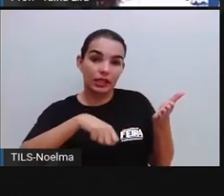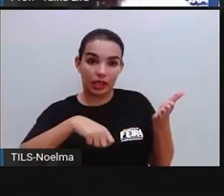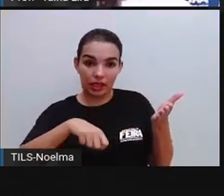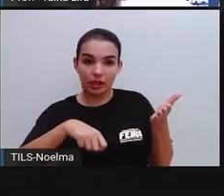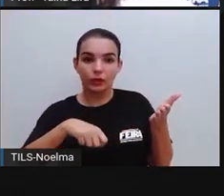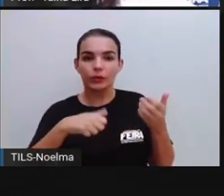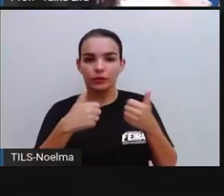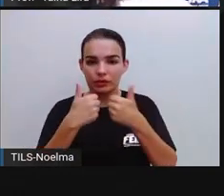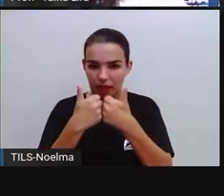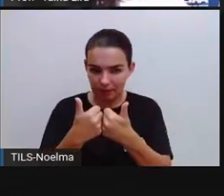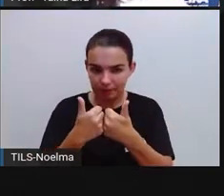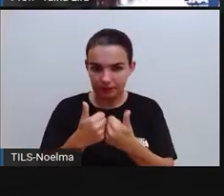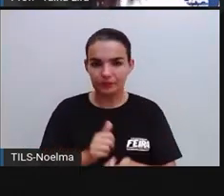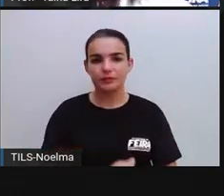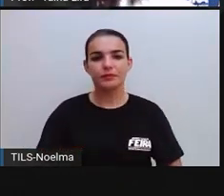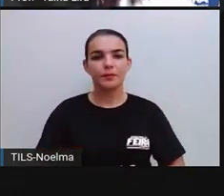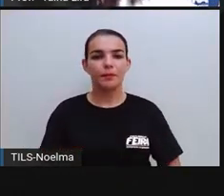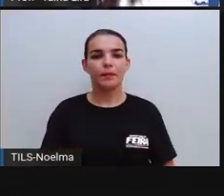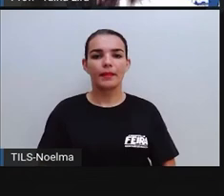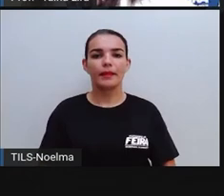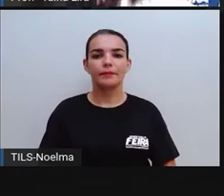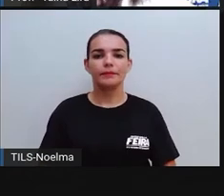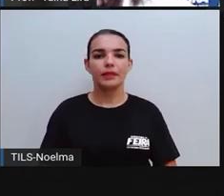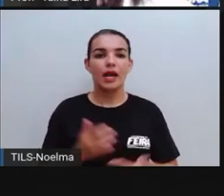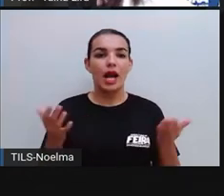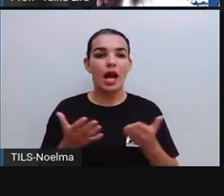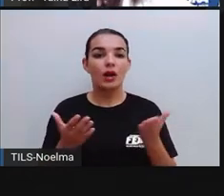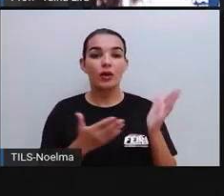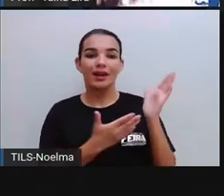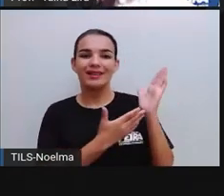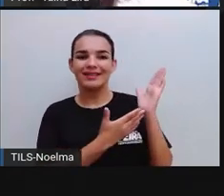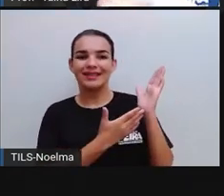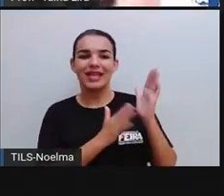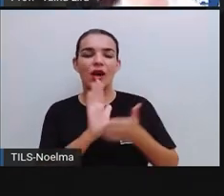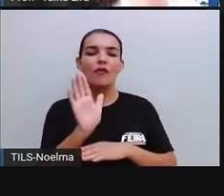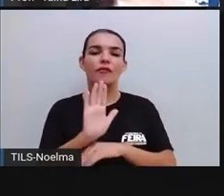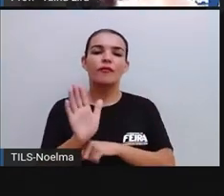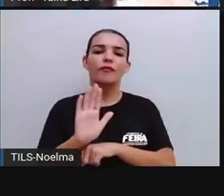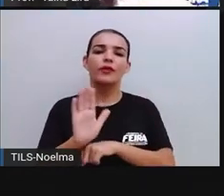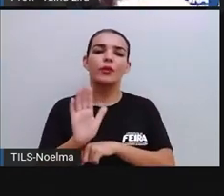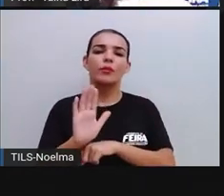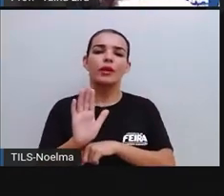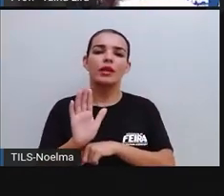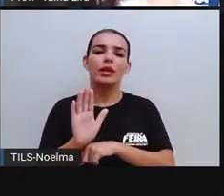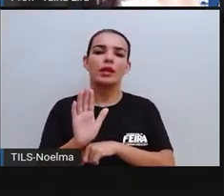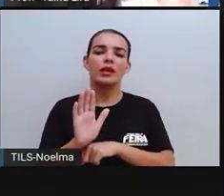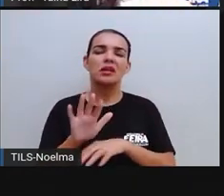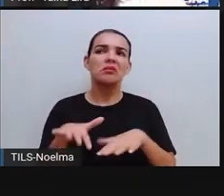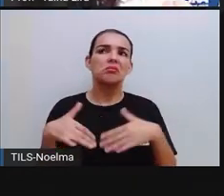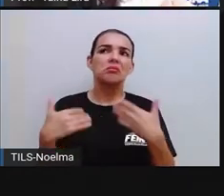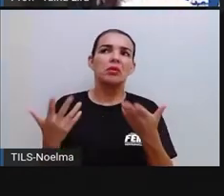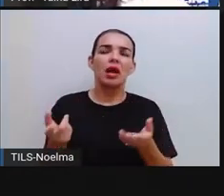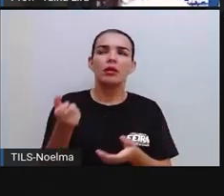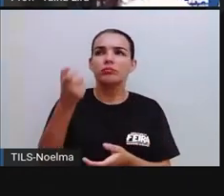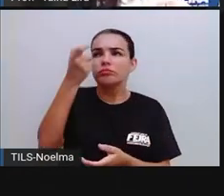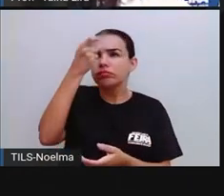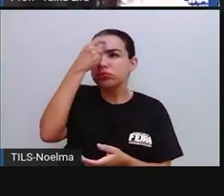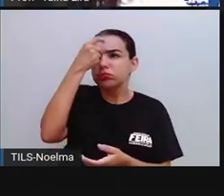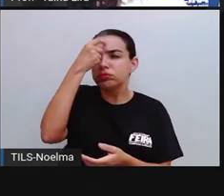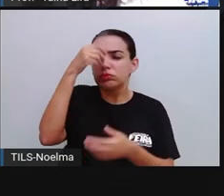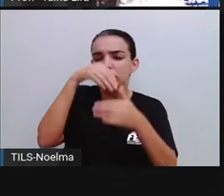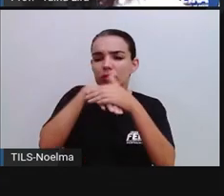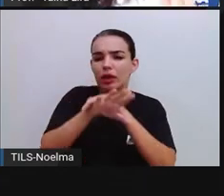trazem imagens, certo? Já o filme, quando falamos de filme, é uma forma de registro